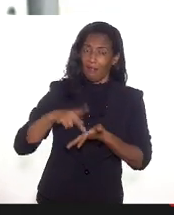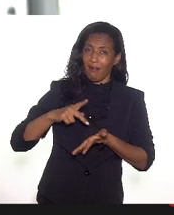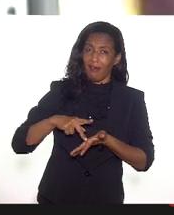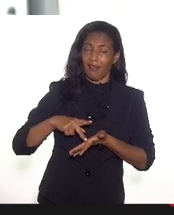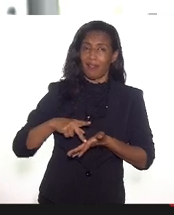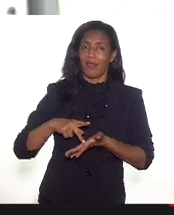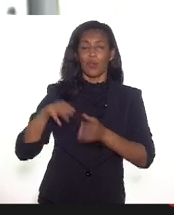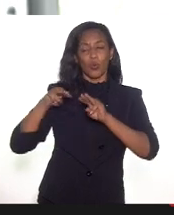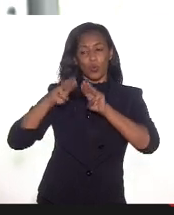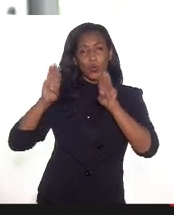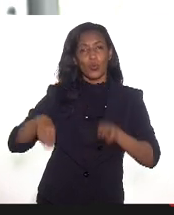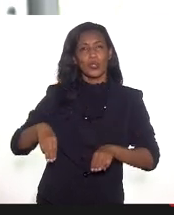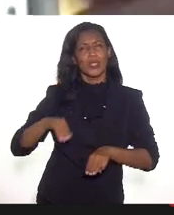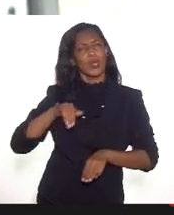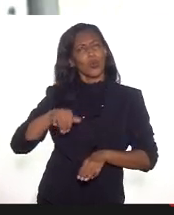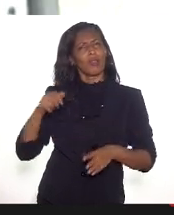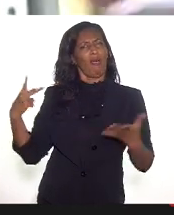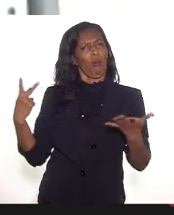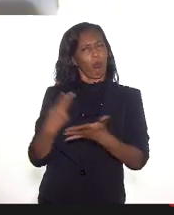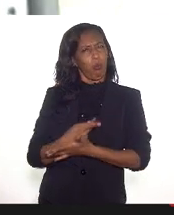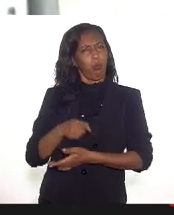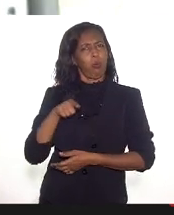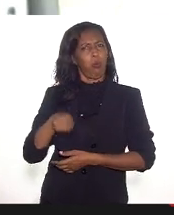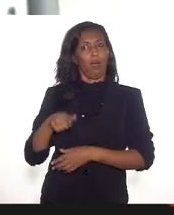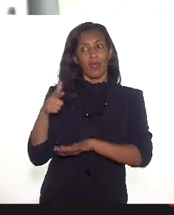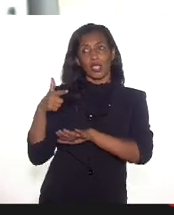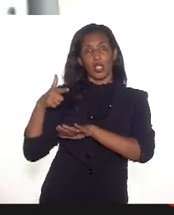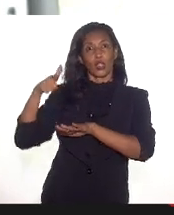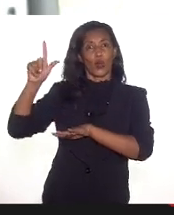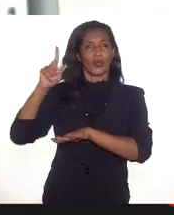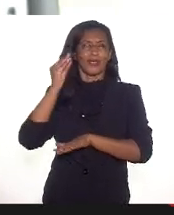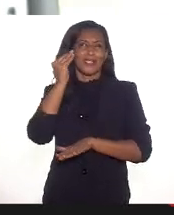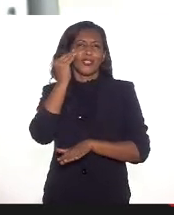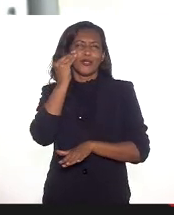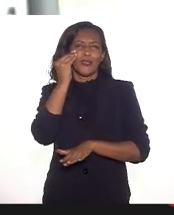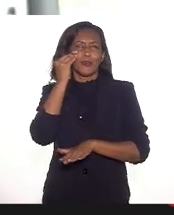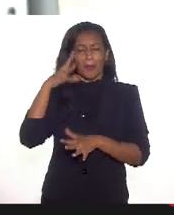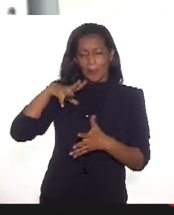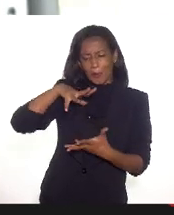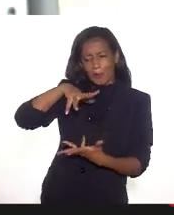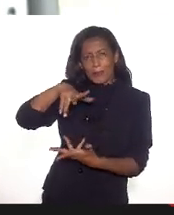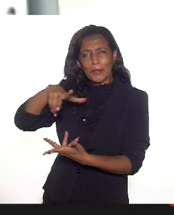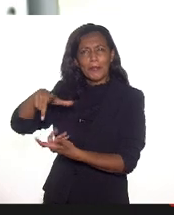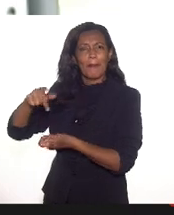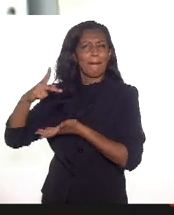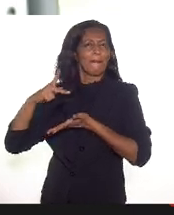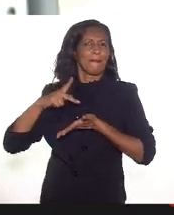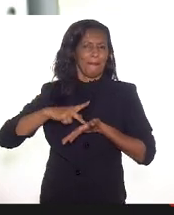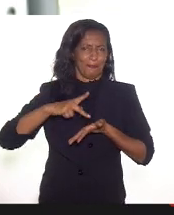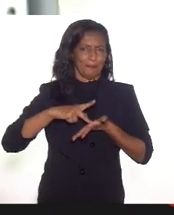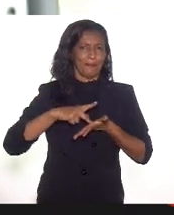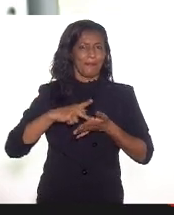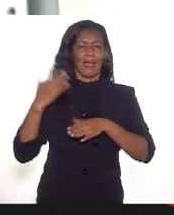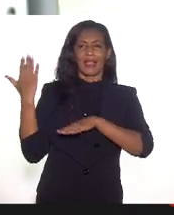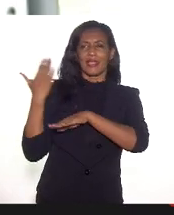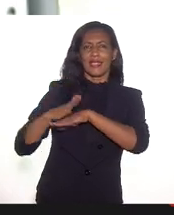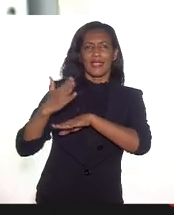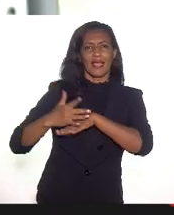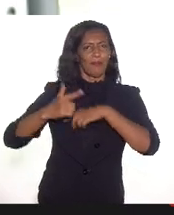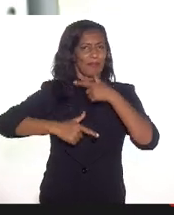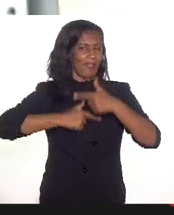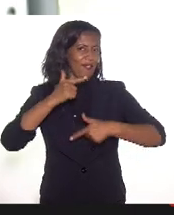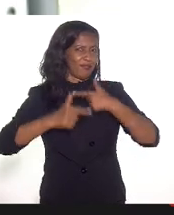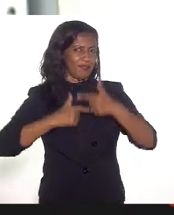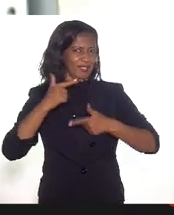e isso tem acontecido em outras experiências no mundo, é a afirmação do museu a serviço da vida. A